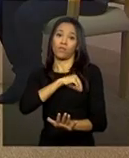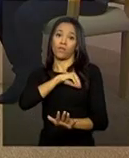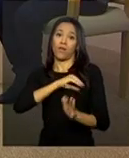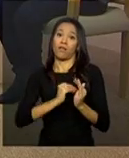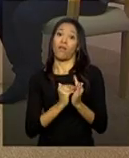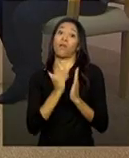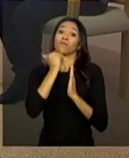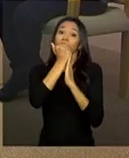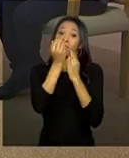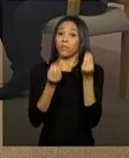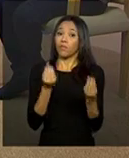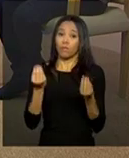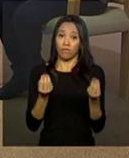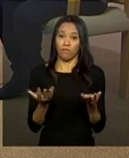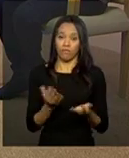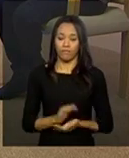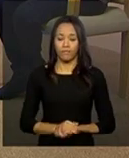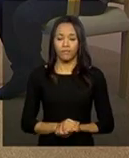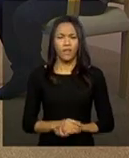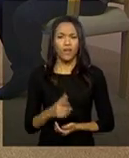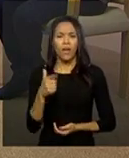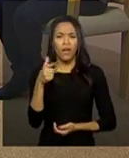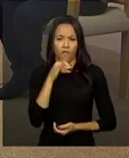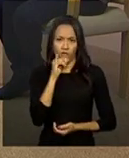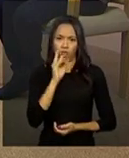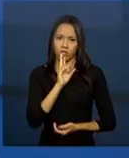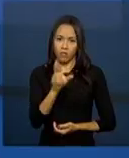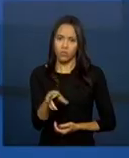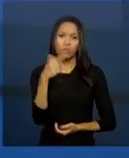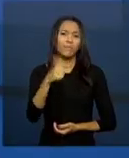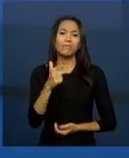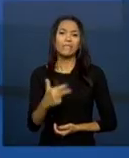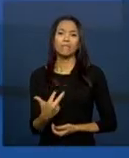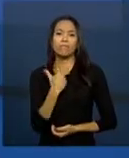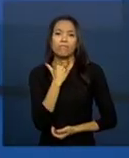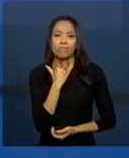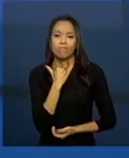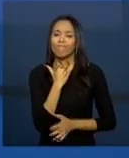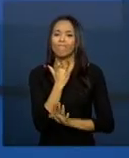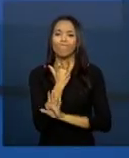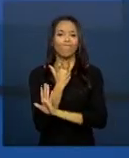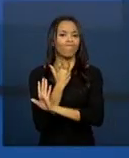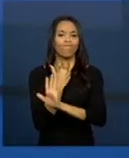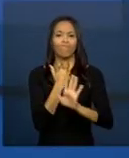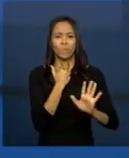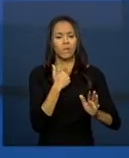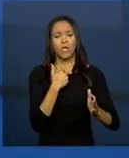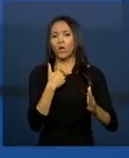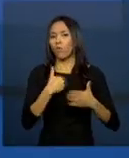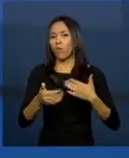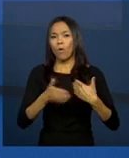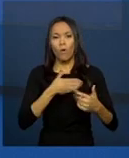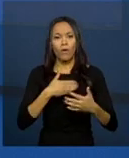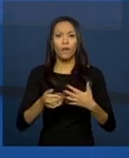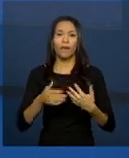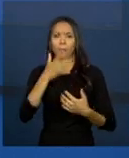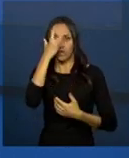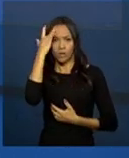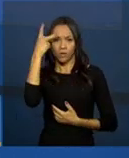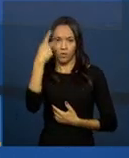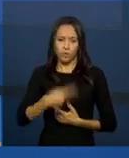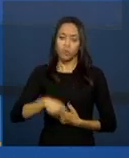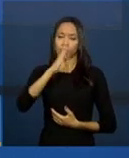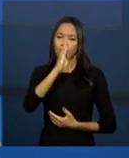Na verdade, não há nenhum impedimento de que qualquer brasileiro tenha seus dados inseridos no Cade Único.